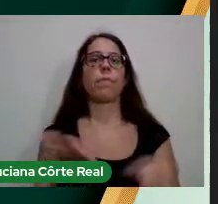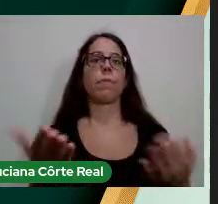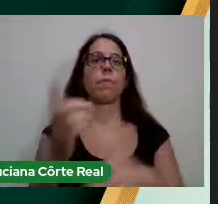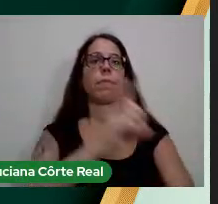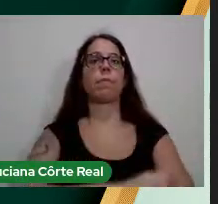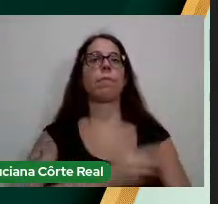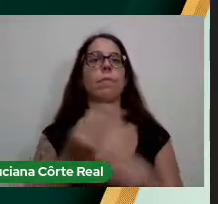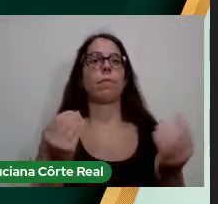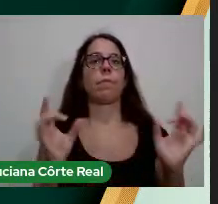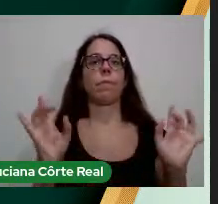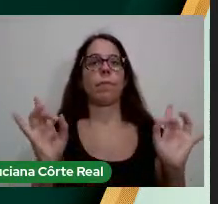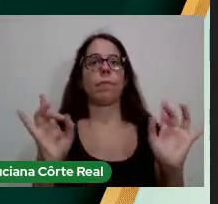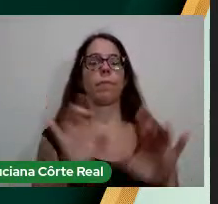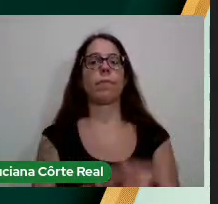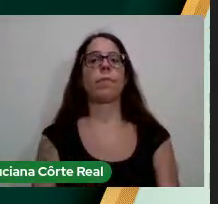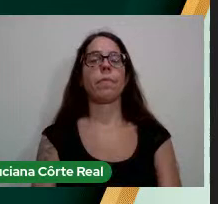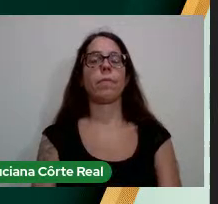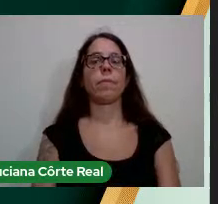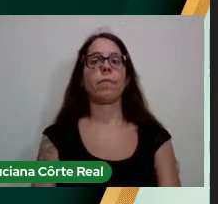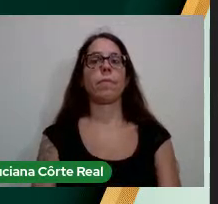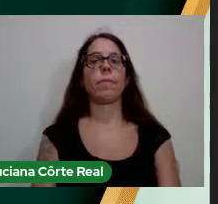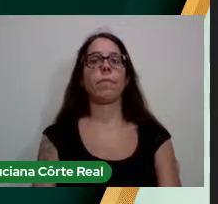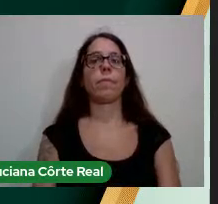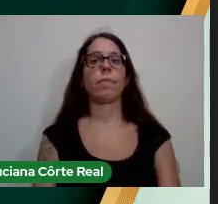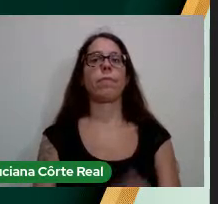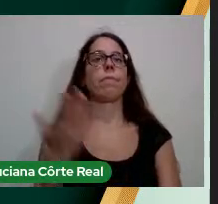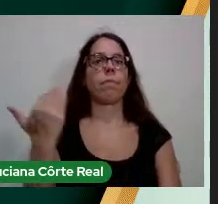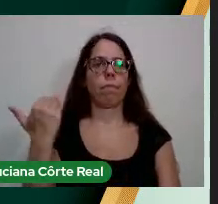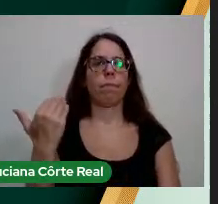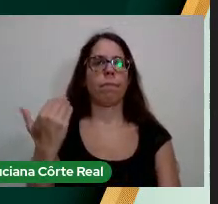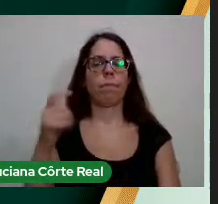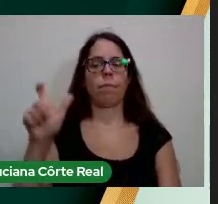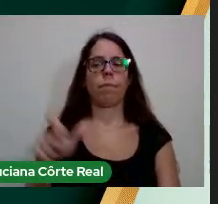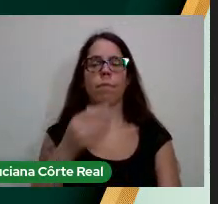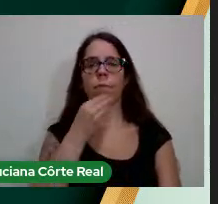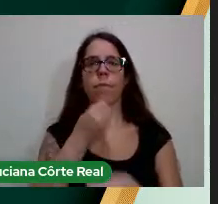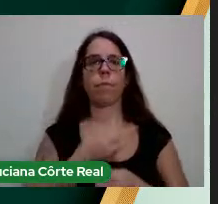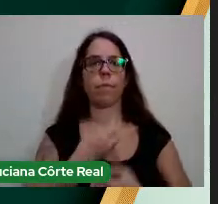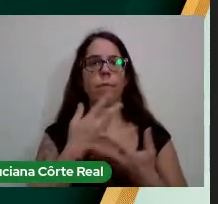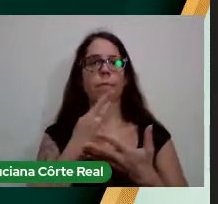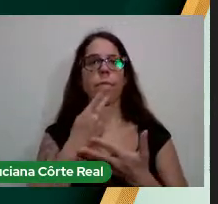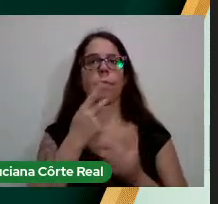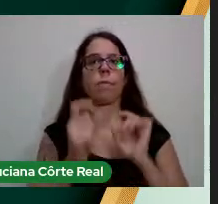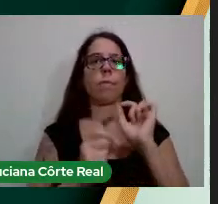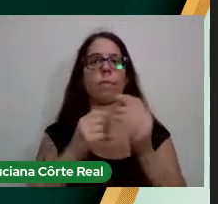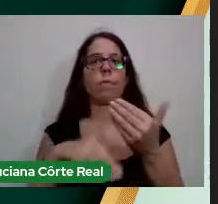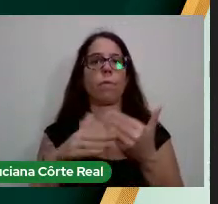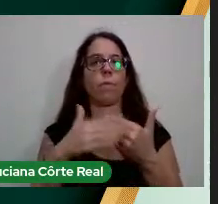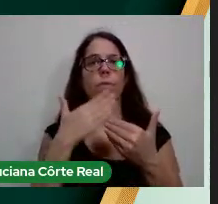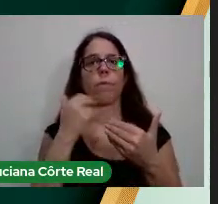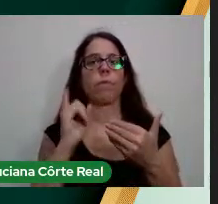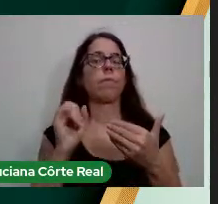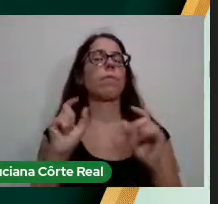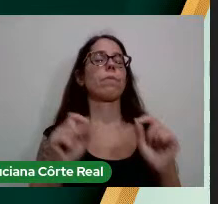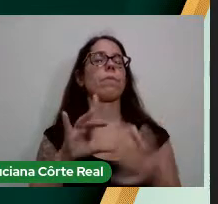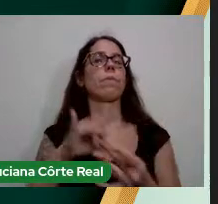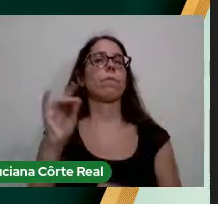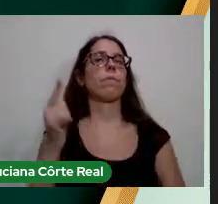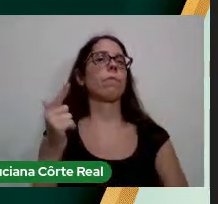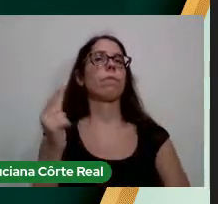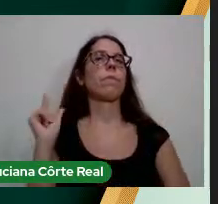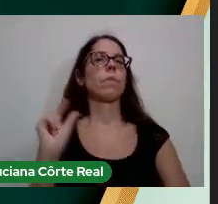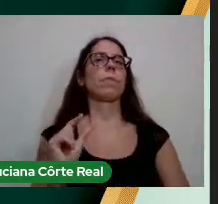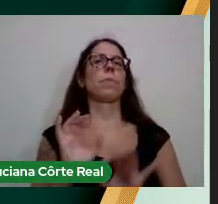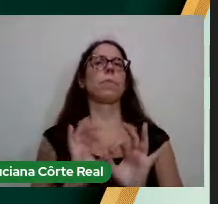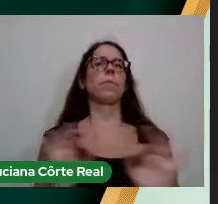tão especial. Um dia o poeta falou, tudo vale a pena quando a alma não é pequena, e a alma